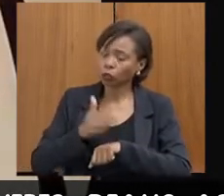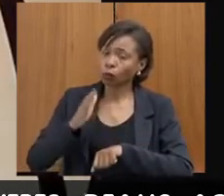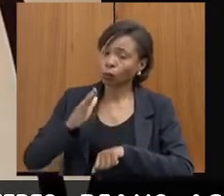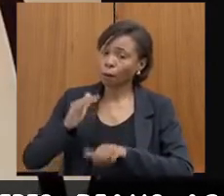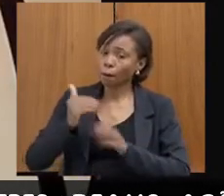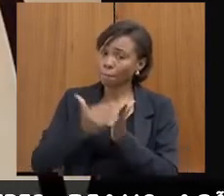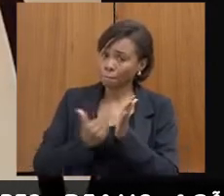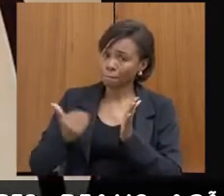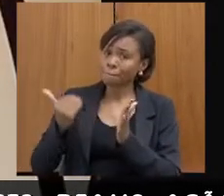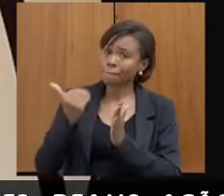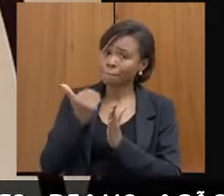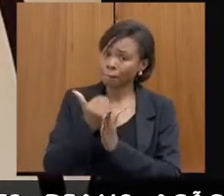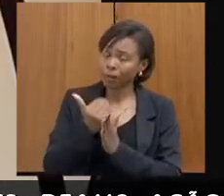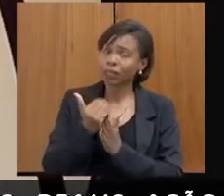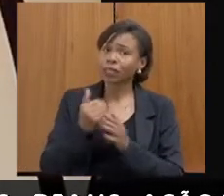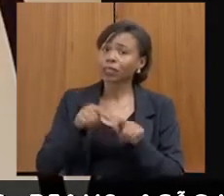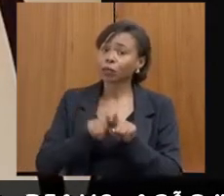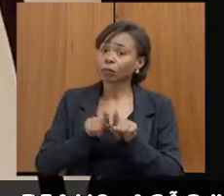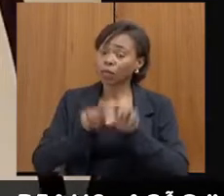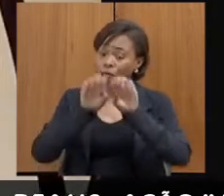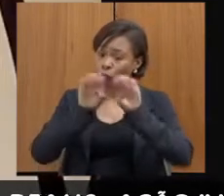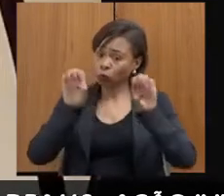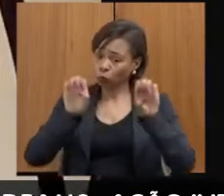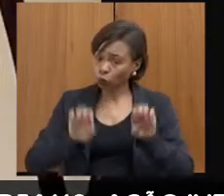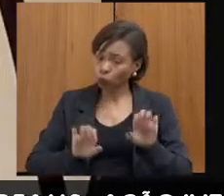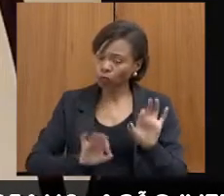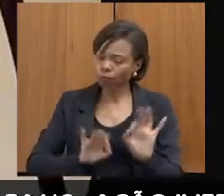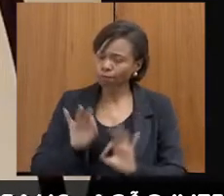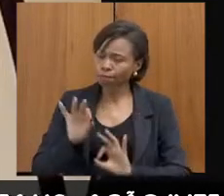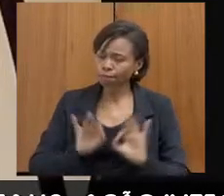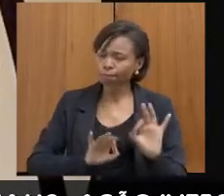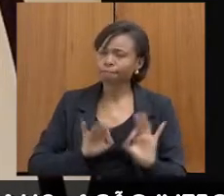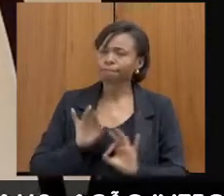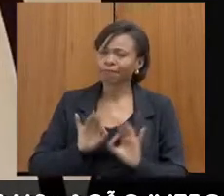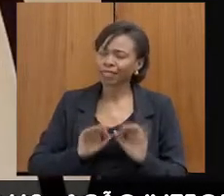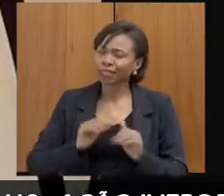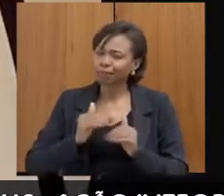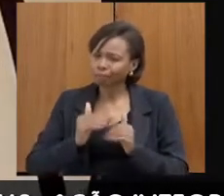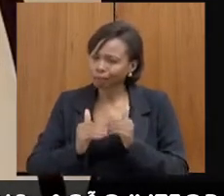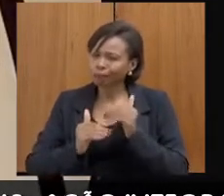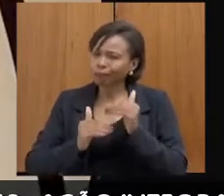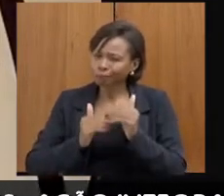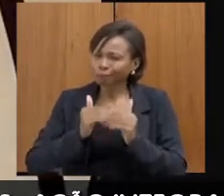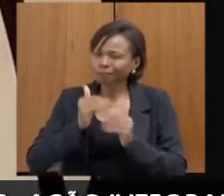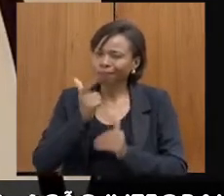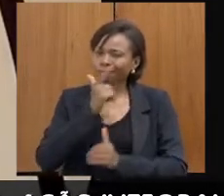nossa estrutura, que está caminhando em passos lentos, mas nós estamos conseguindo.